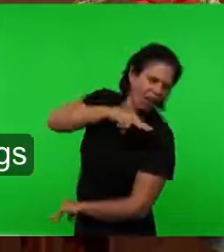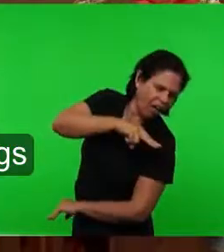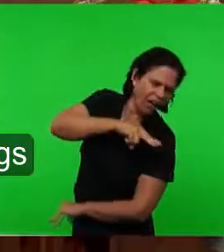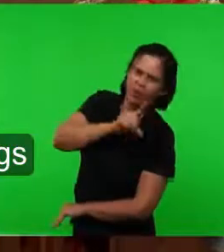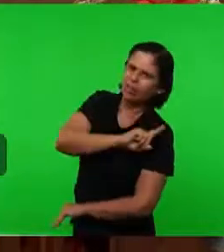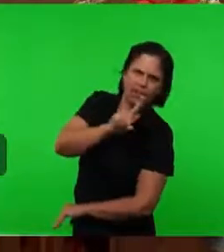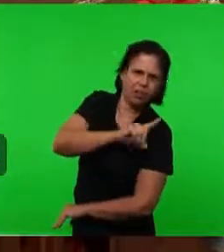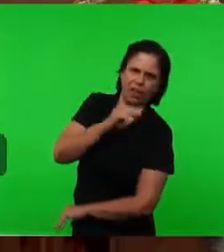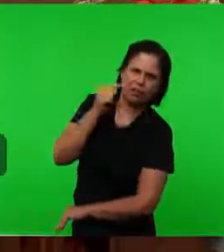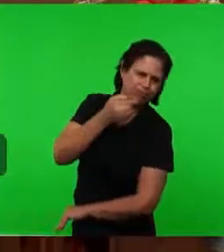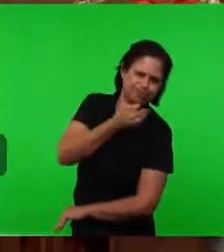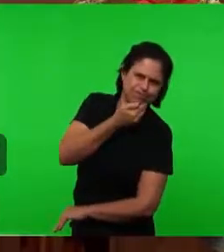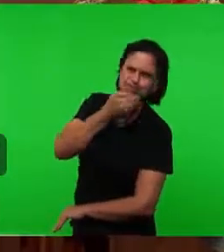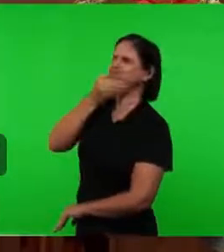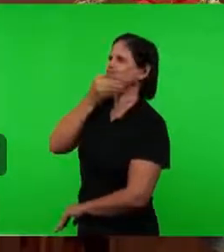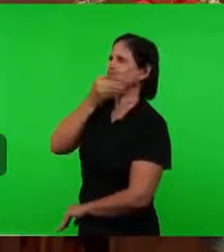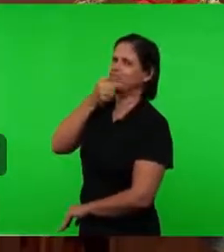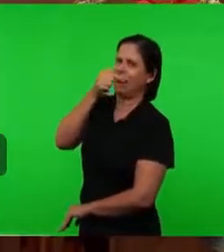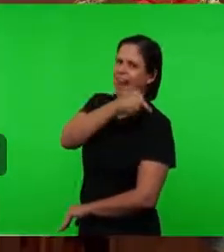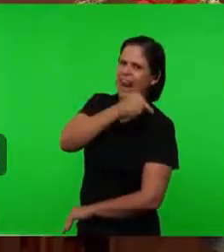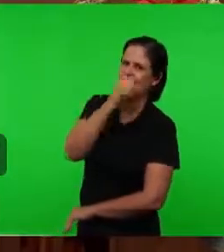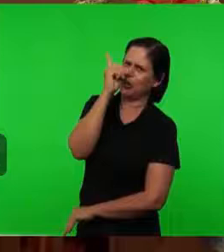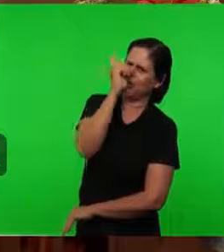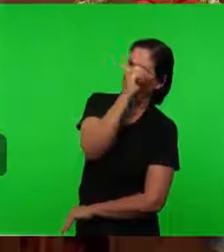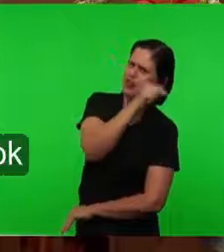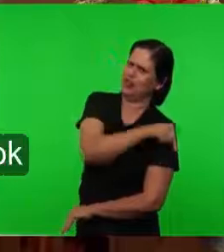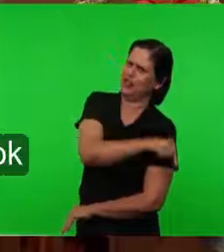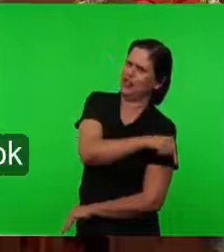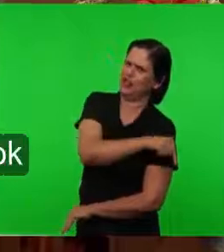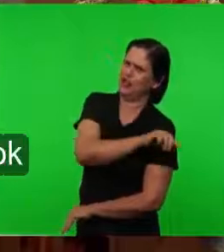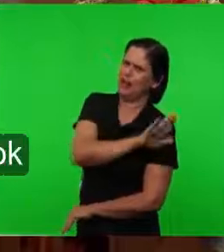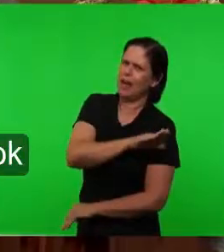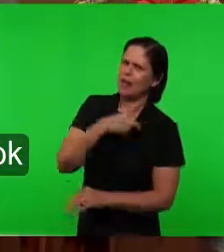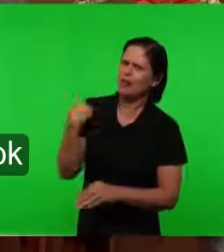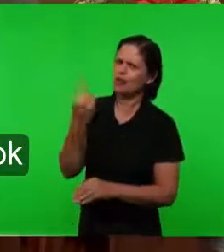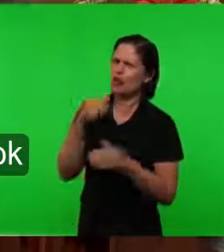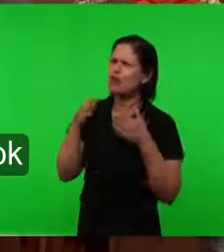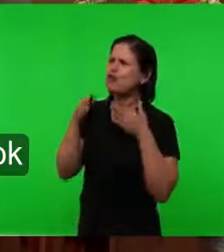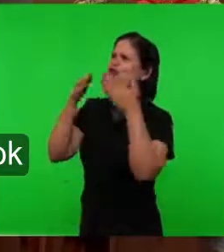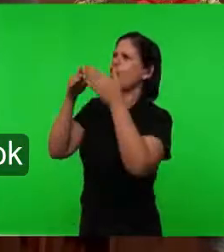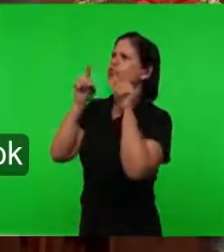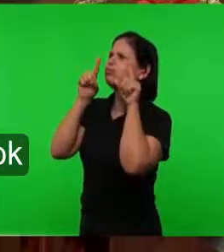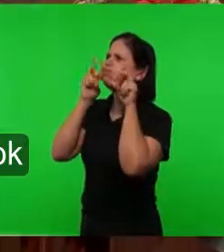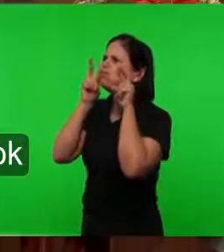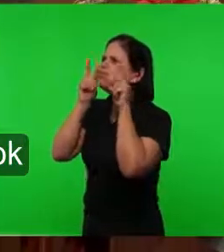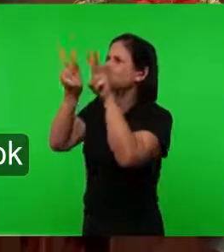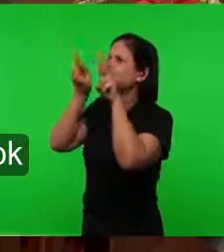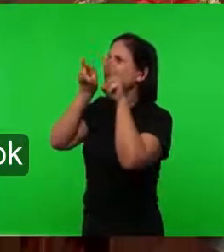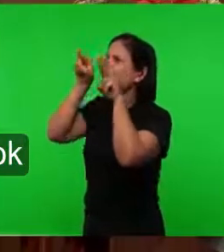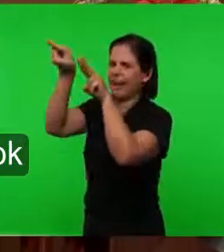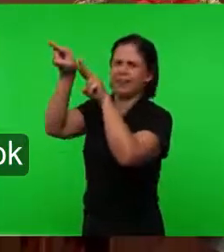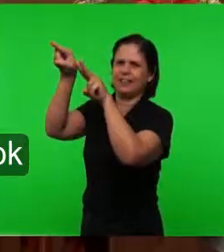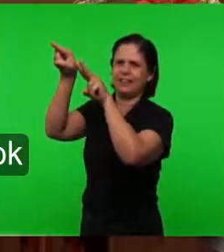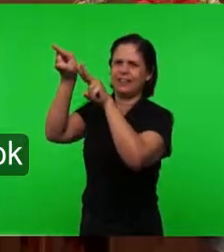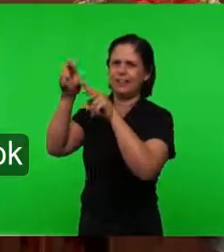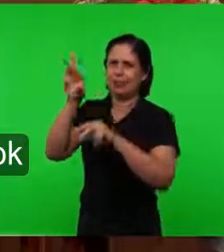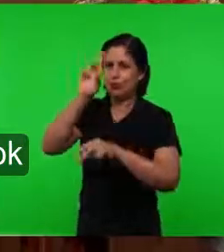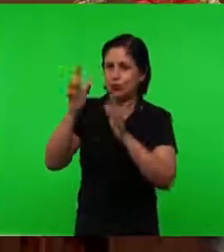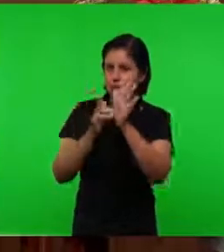As coisas Estão muito difíceis E quando Diz a palavra E quando Viz todas Essas coisas